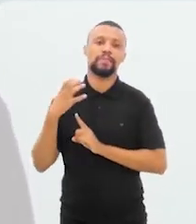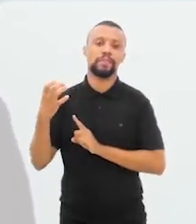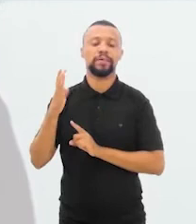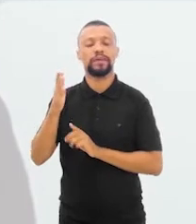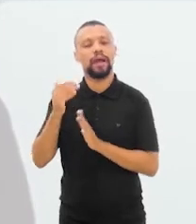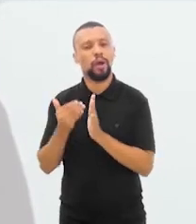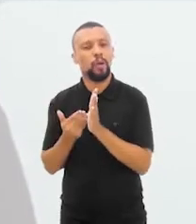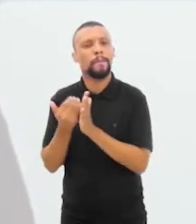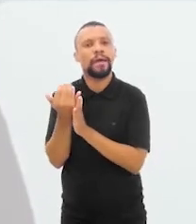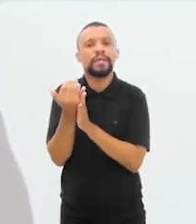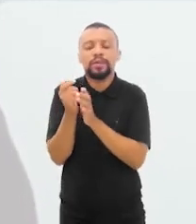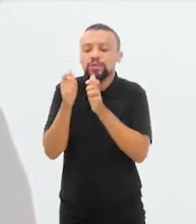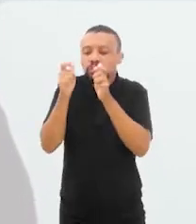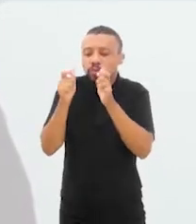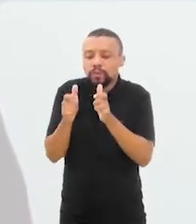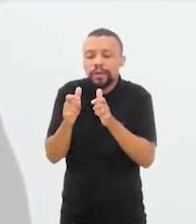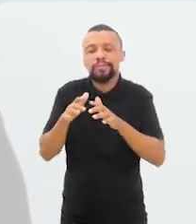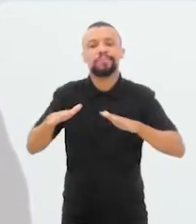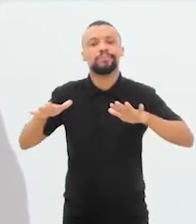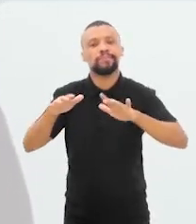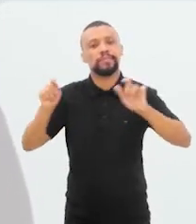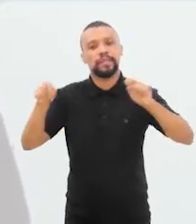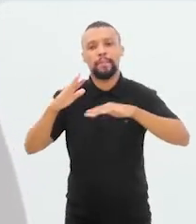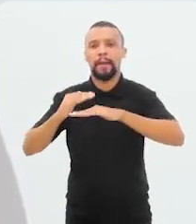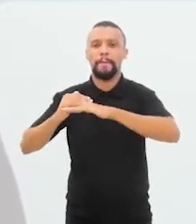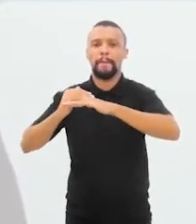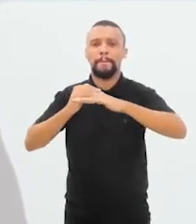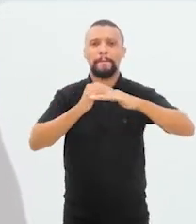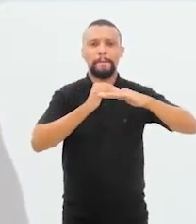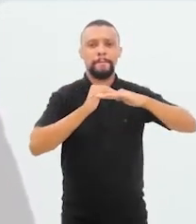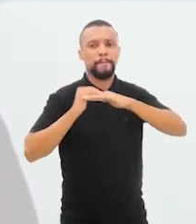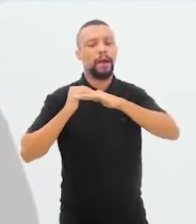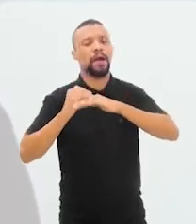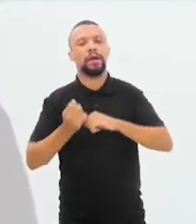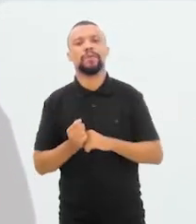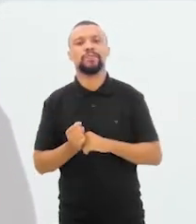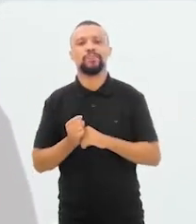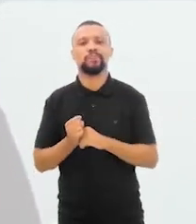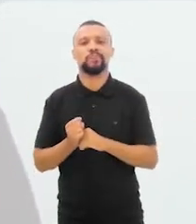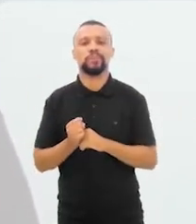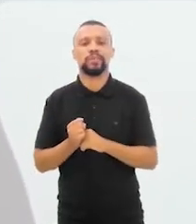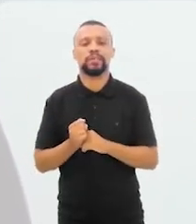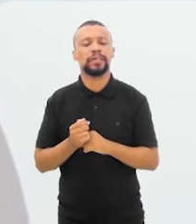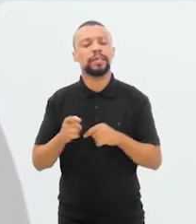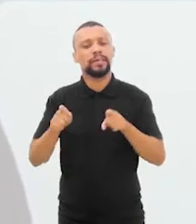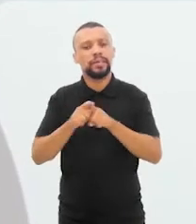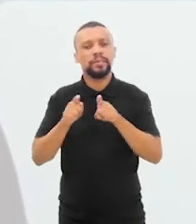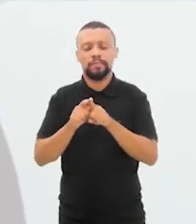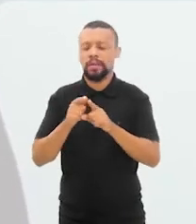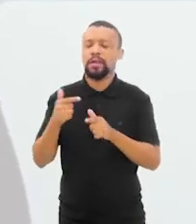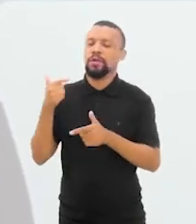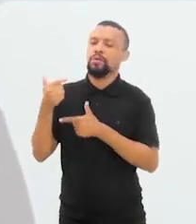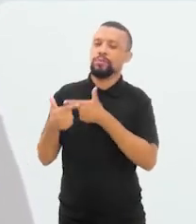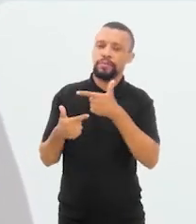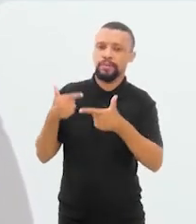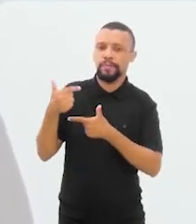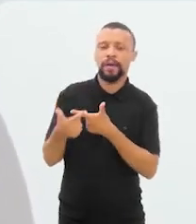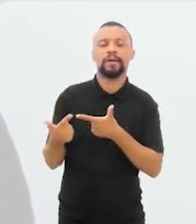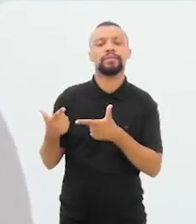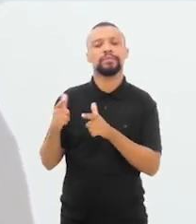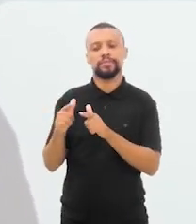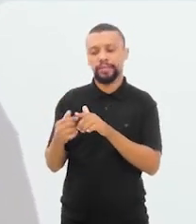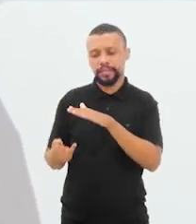parte de algum lugar que possa unificar todos os discursos, perfis e atuação também